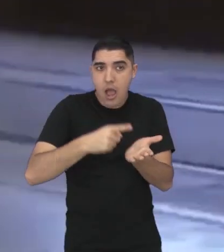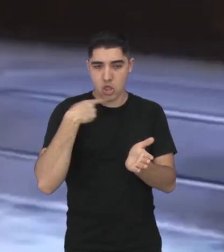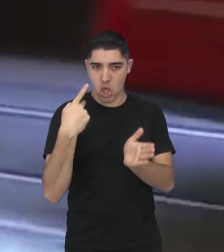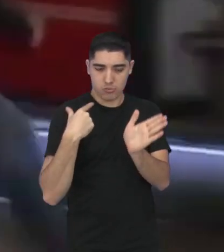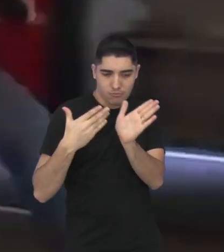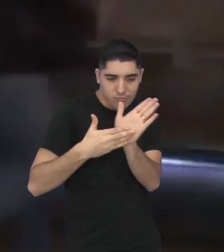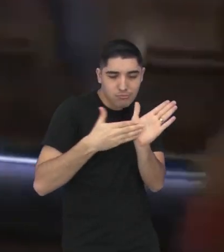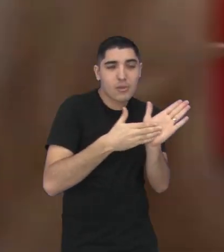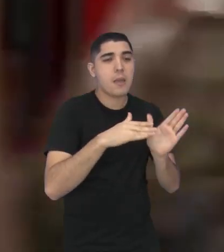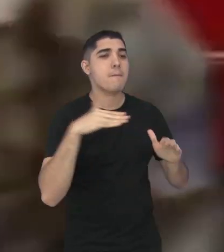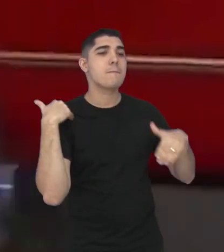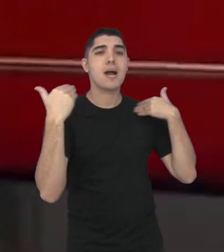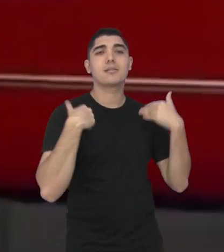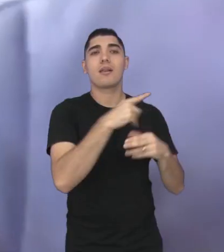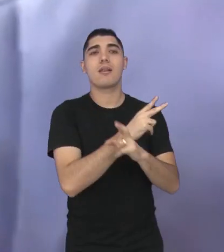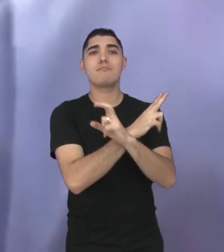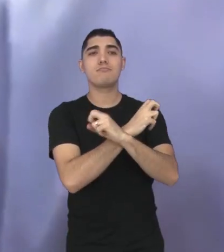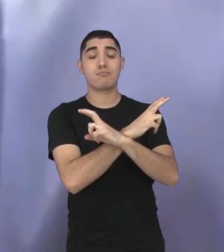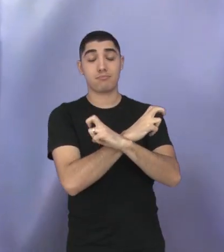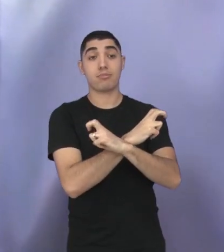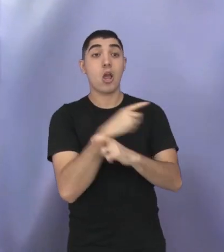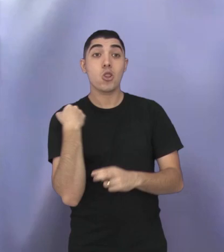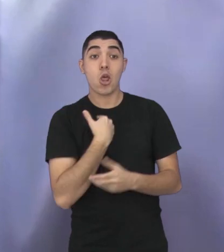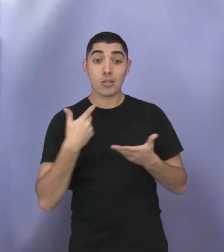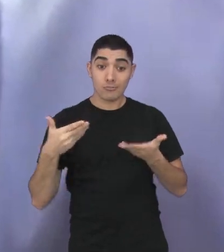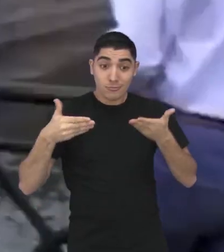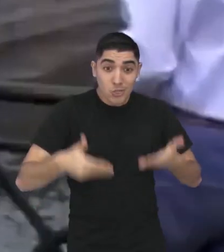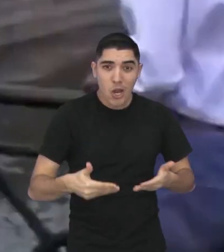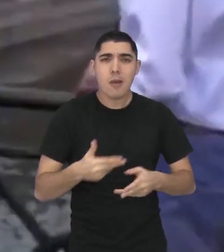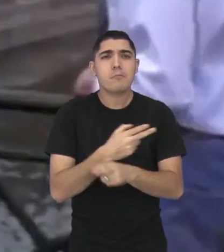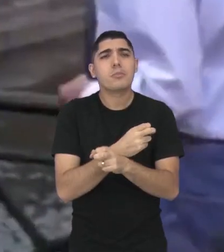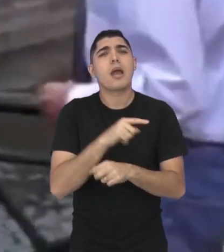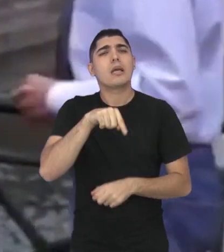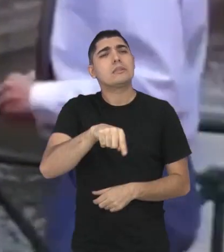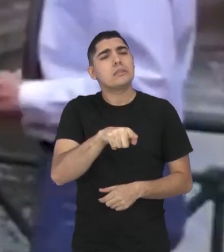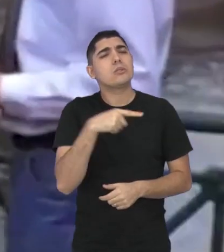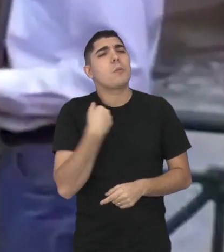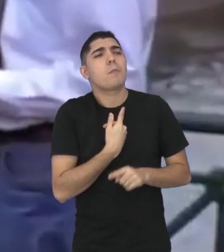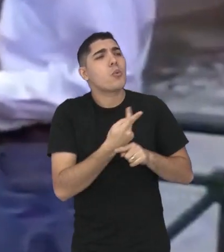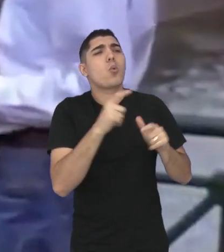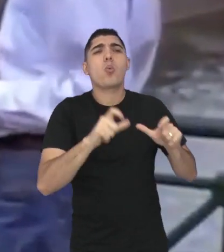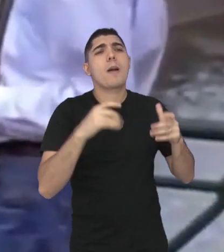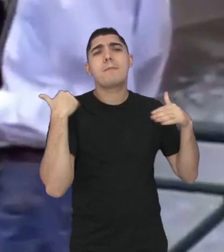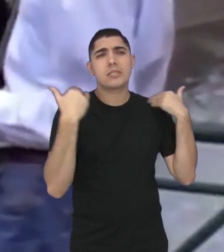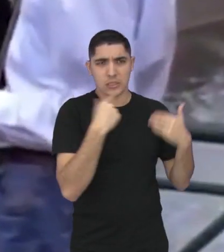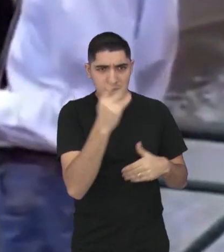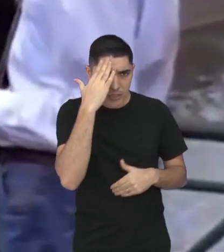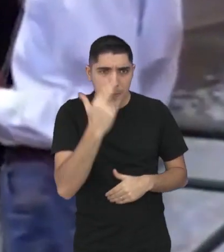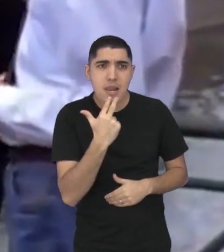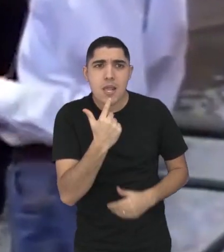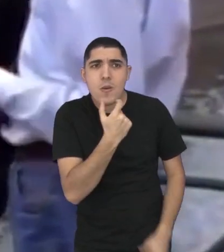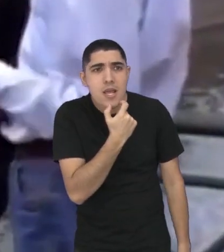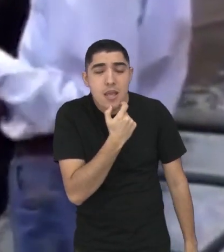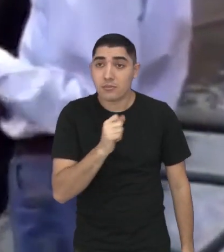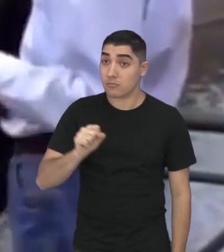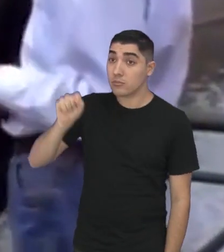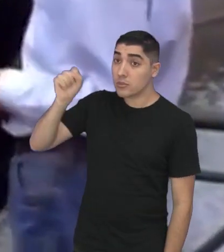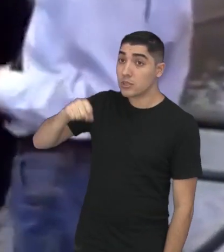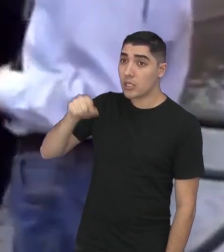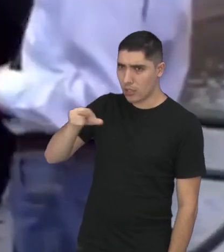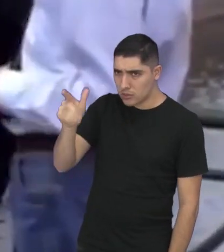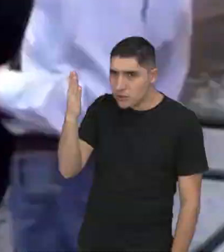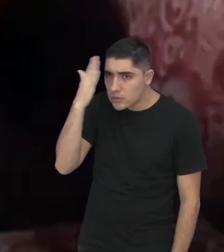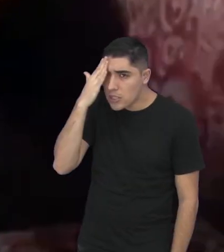cidade. Nós acabamos em Viena hoje e estamos procurando algo divertido. É o inglês? Sim, claro. Eu vou falar